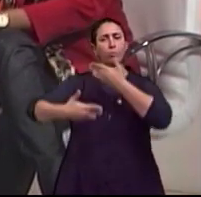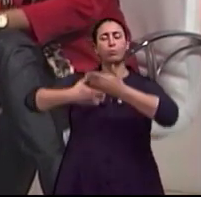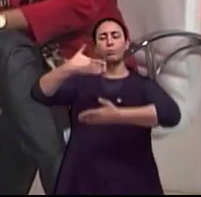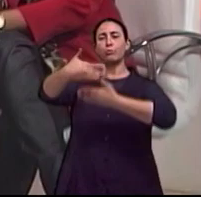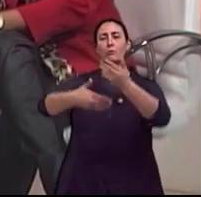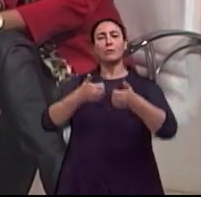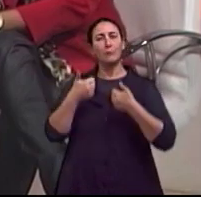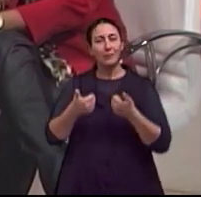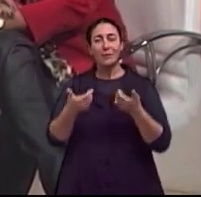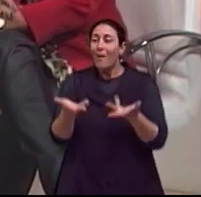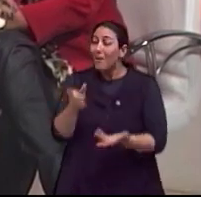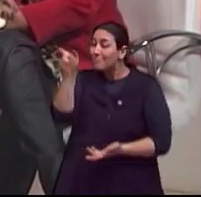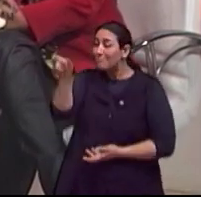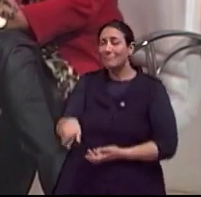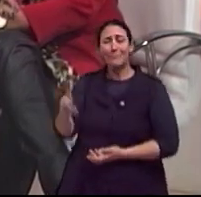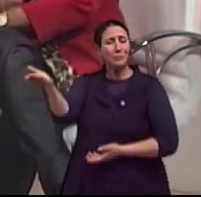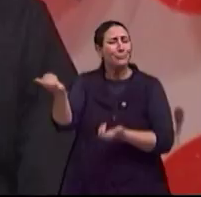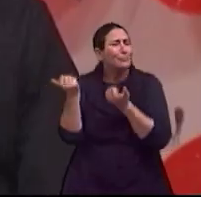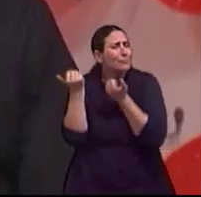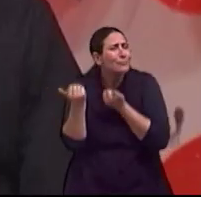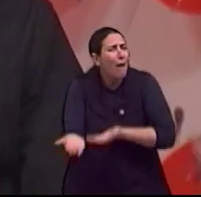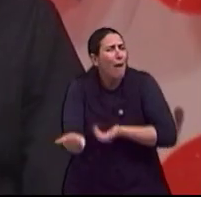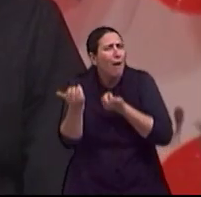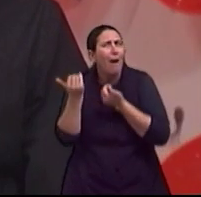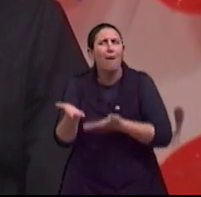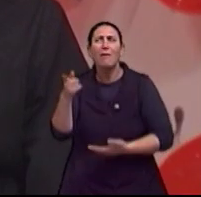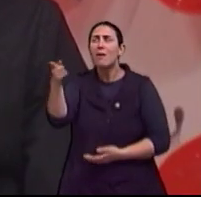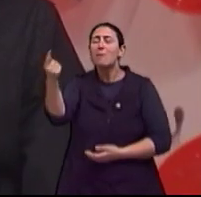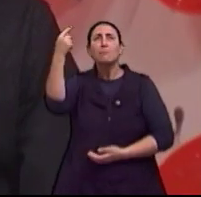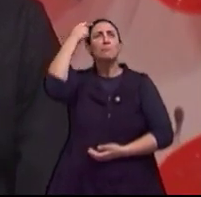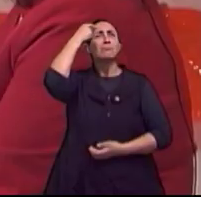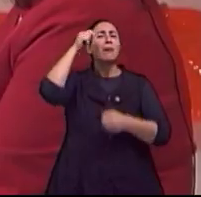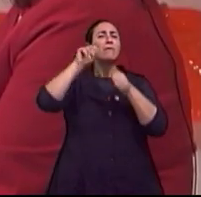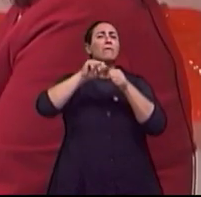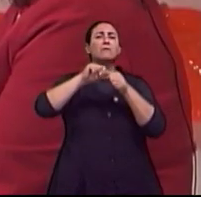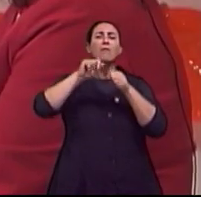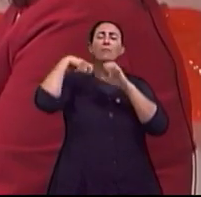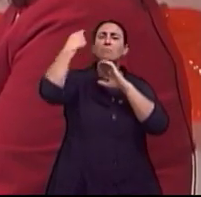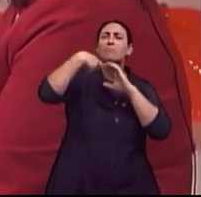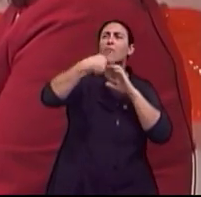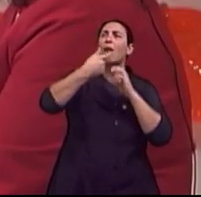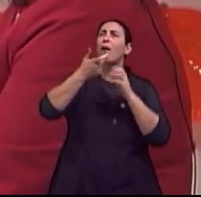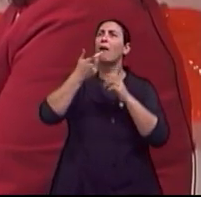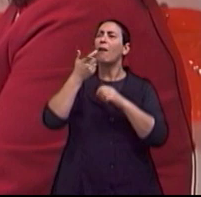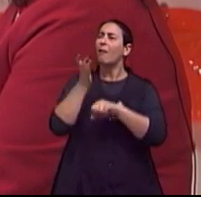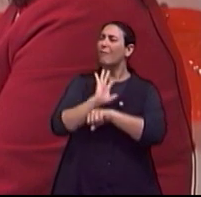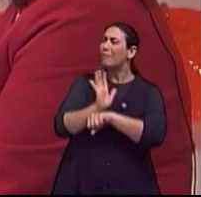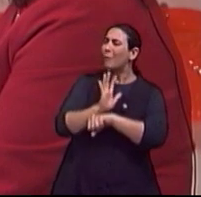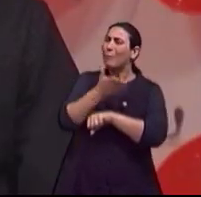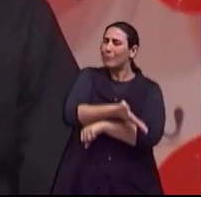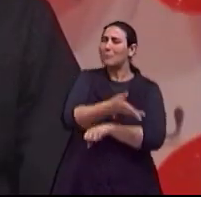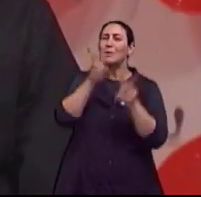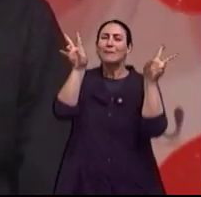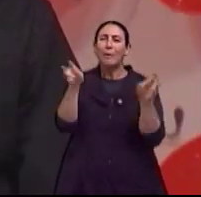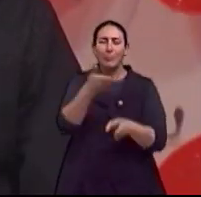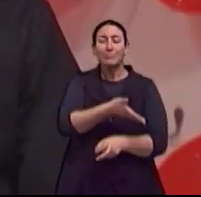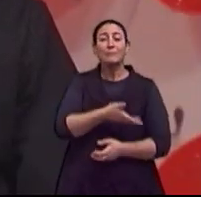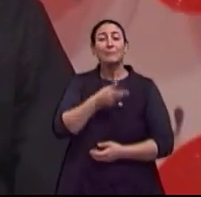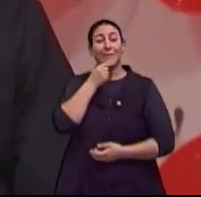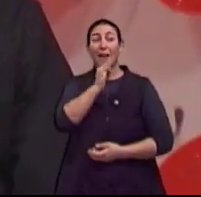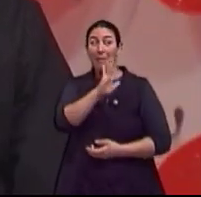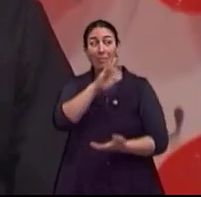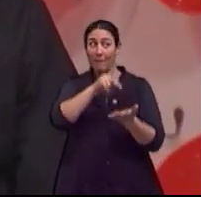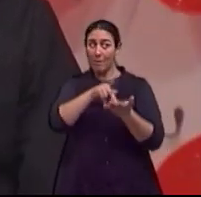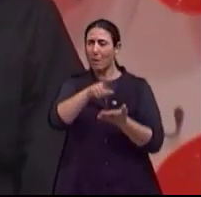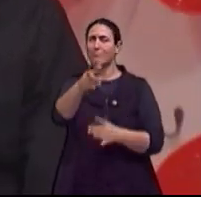um guri novo, que nem a gente diz aqui no Sul, e trabalhar com esse tema, Juan? E um guri ainda mais novo na época, quando começou o projeto, estava com